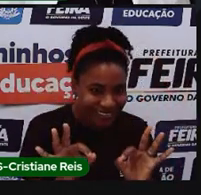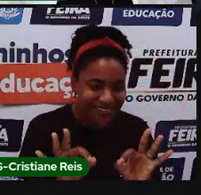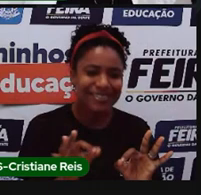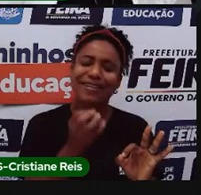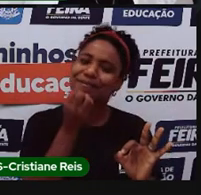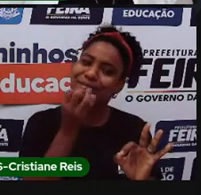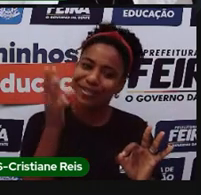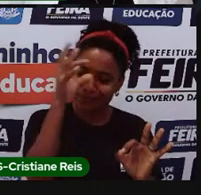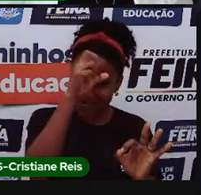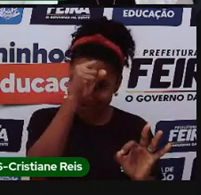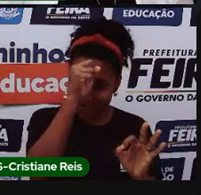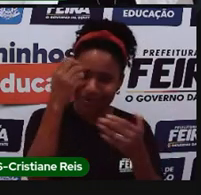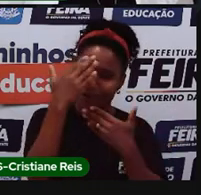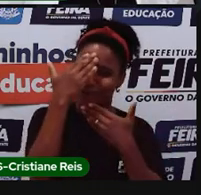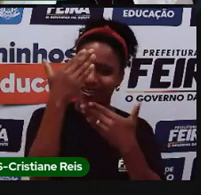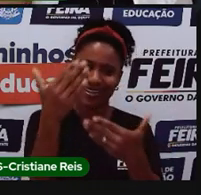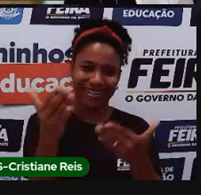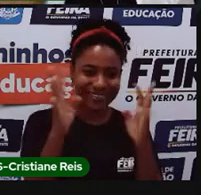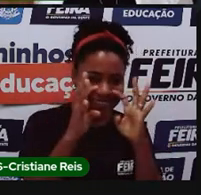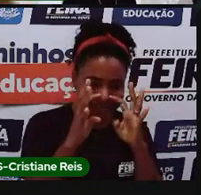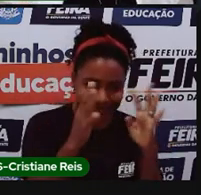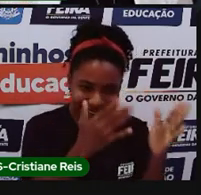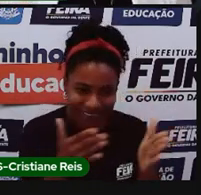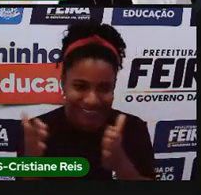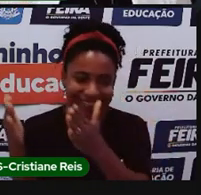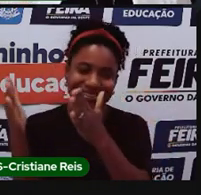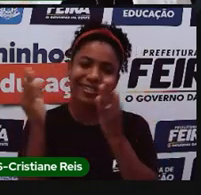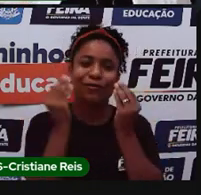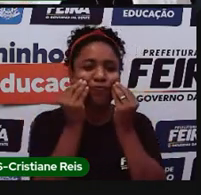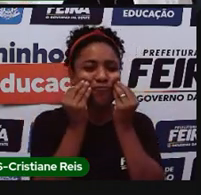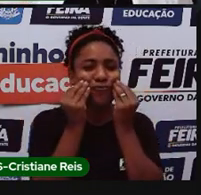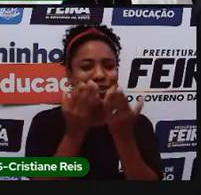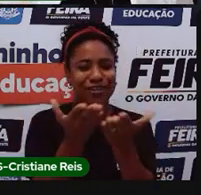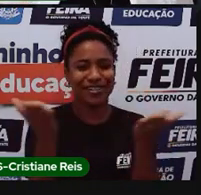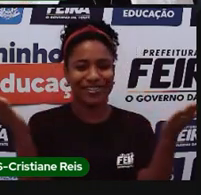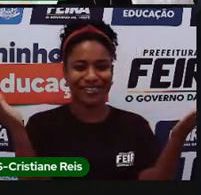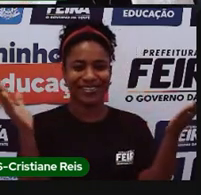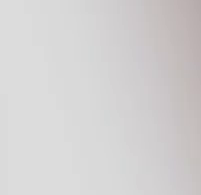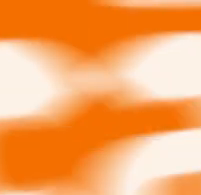vindo, né, assistir nossa aula. E um beijo e até a próxima aula.